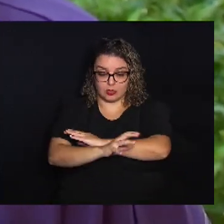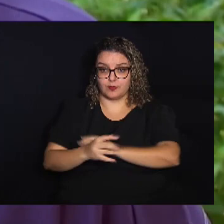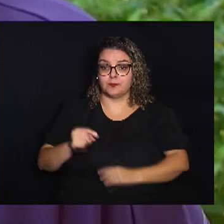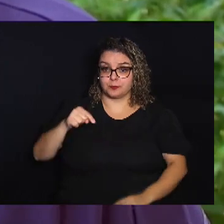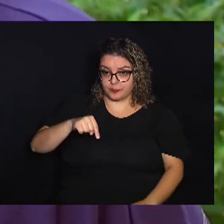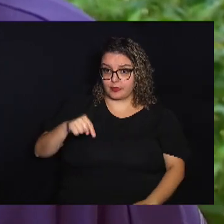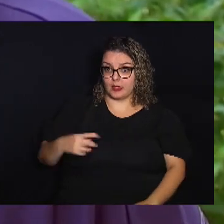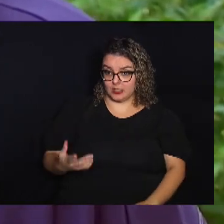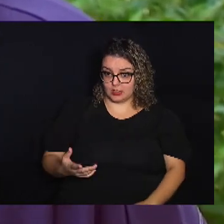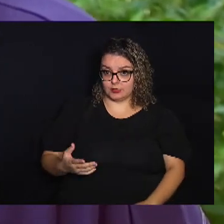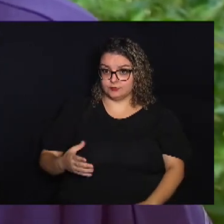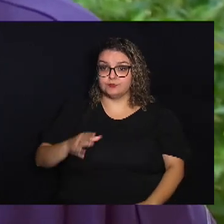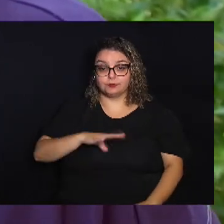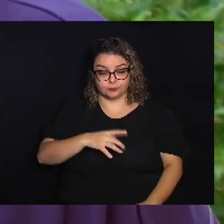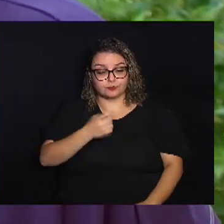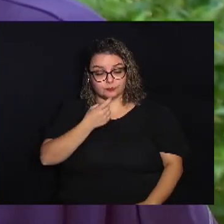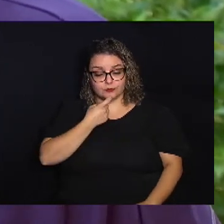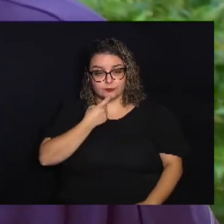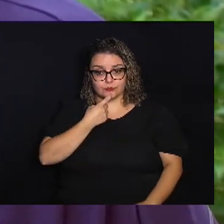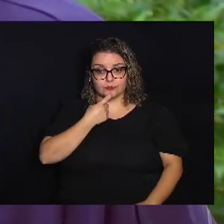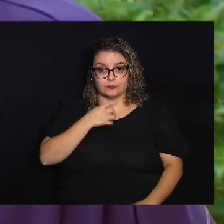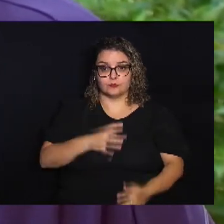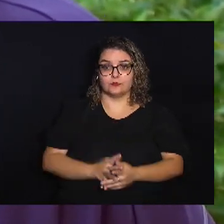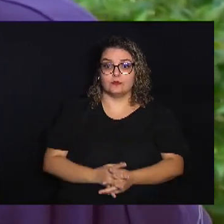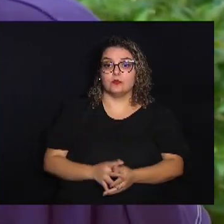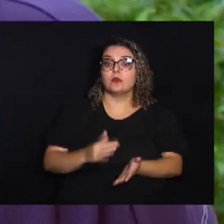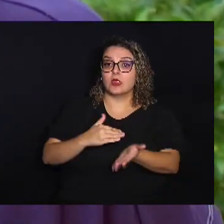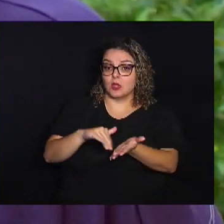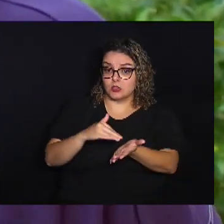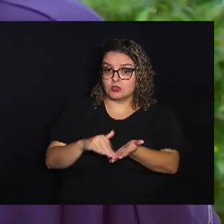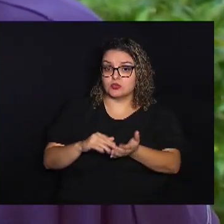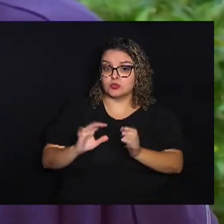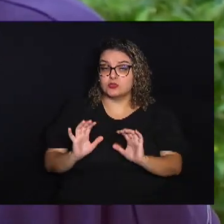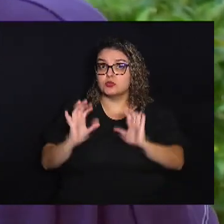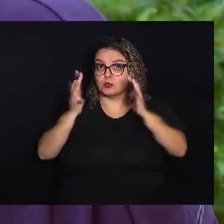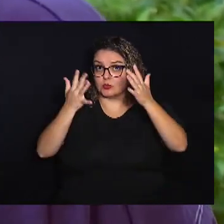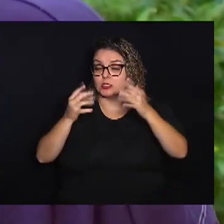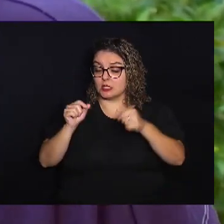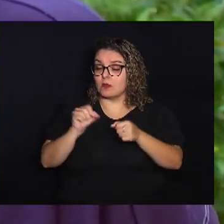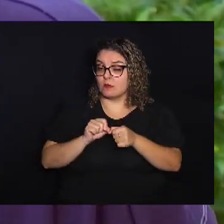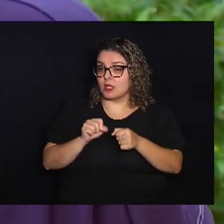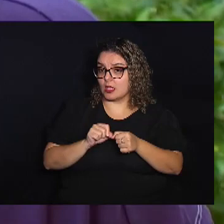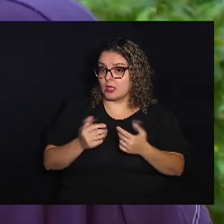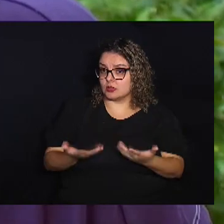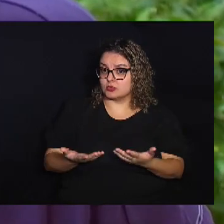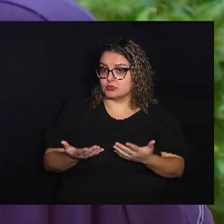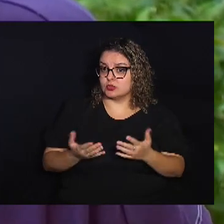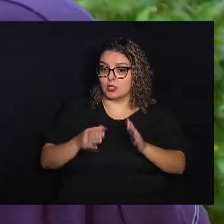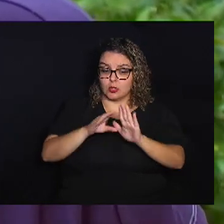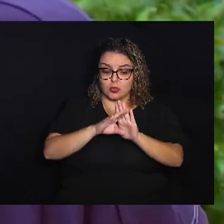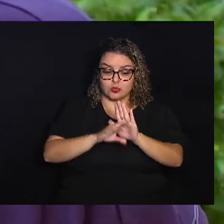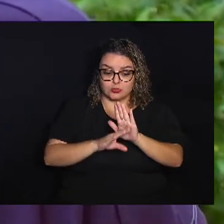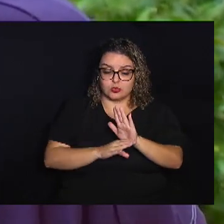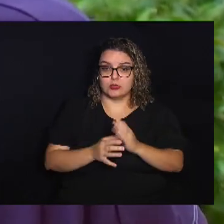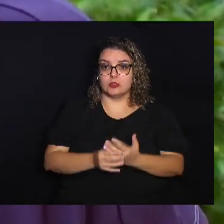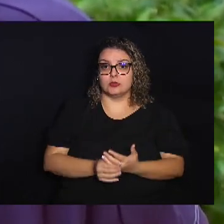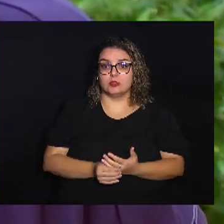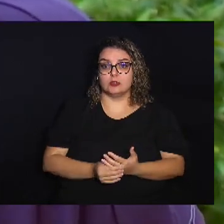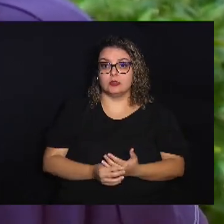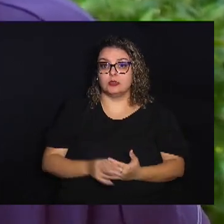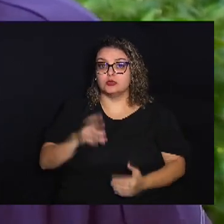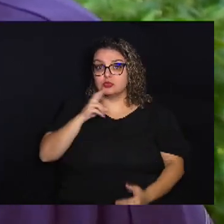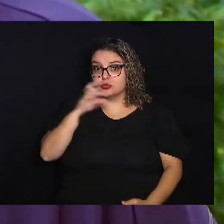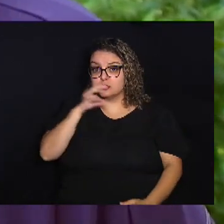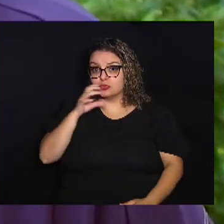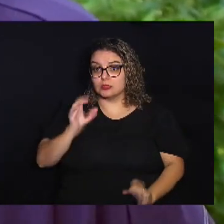da cidade de Campinas Da Secretaria do Clima Que está fazendo um programa de emergência